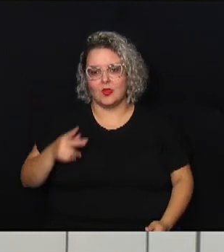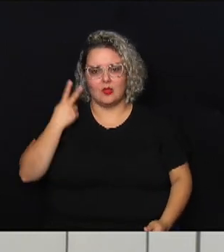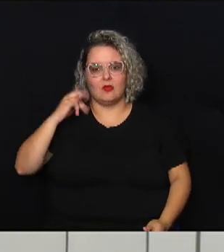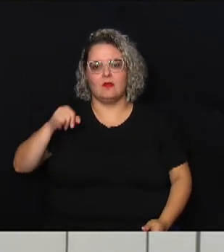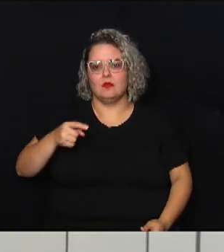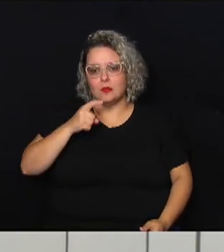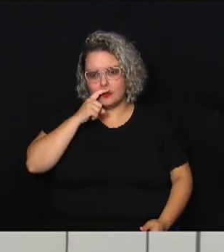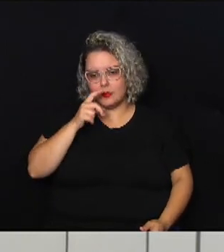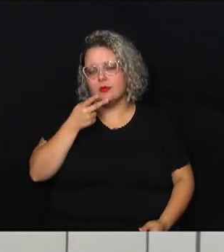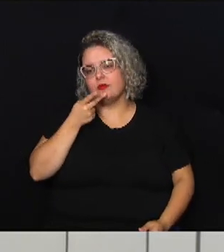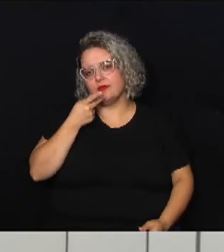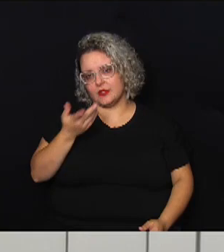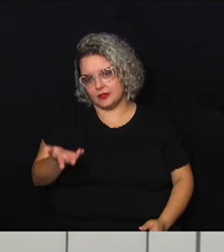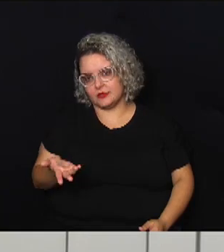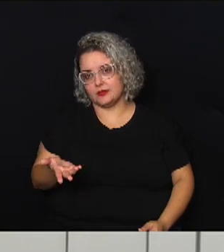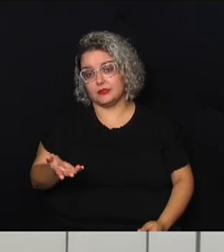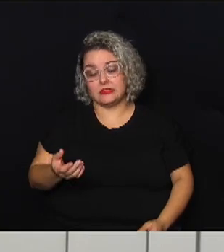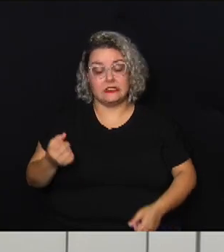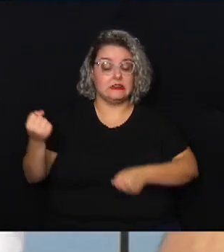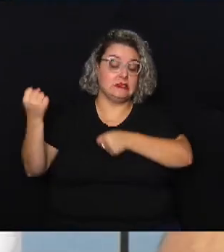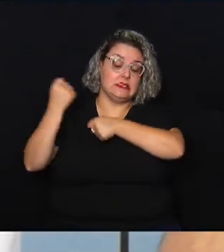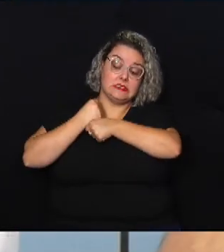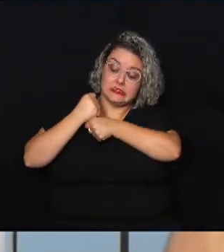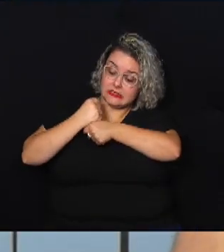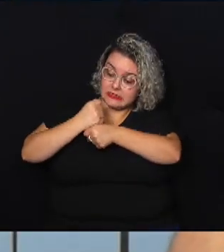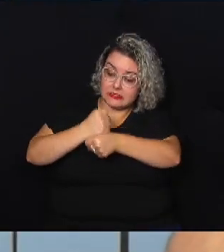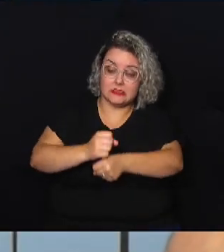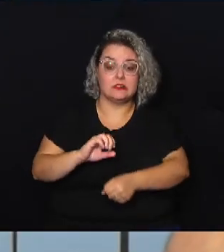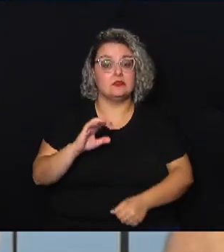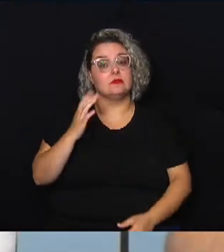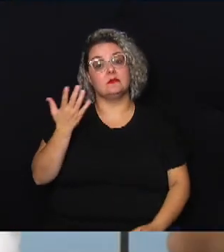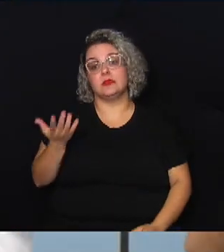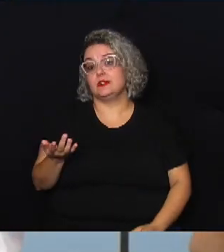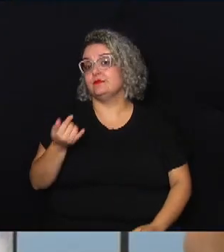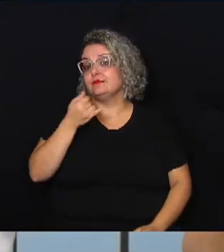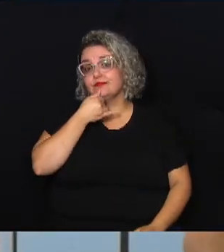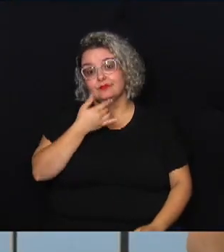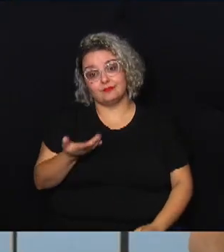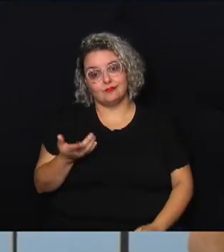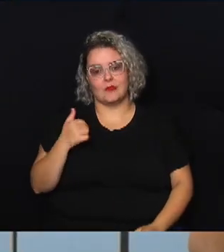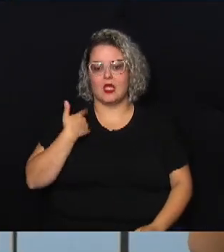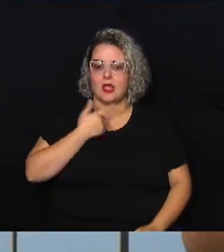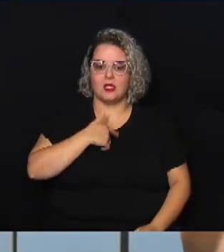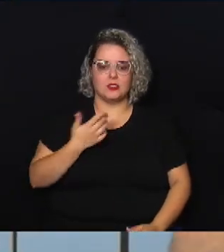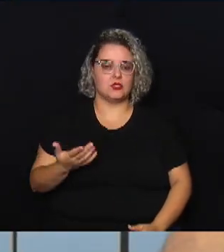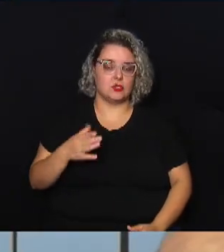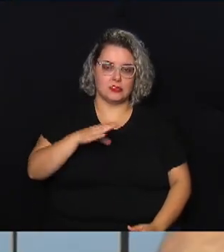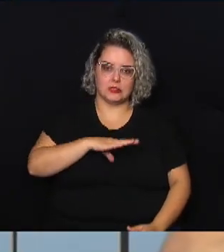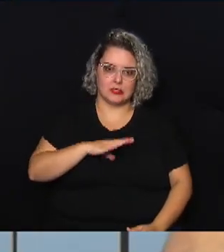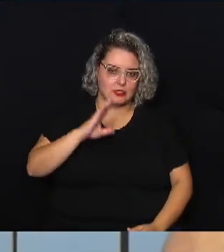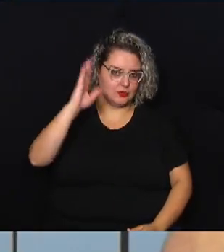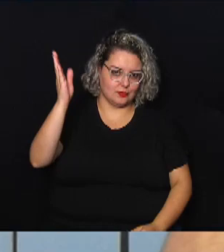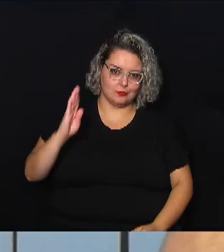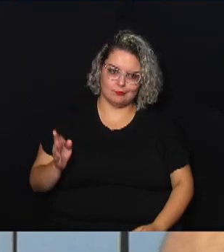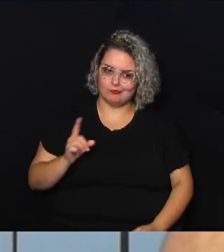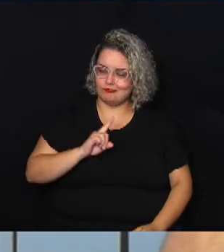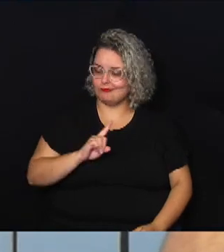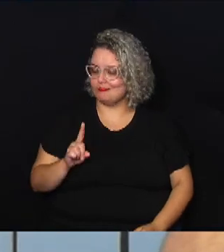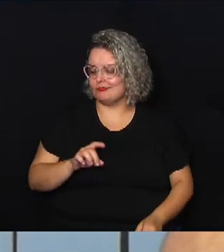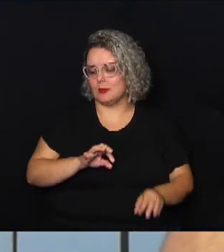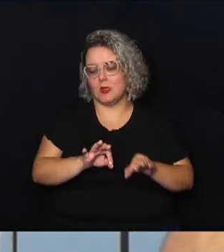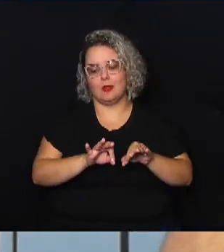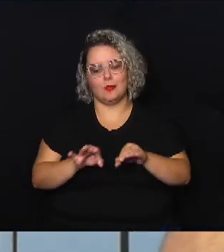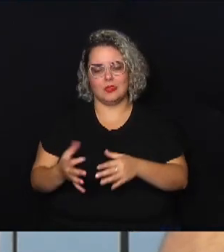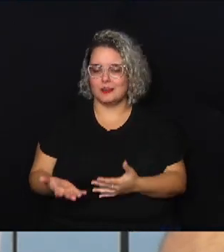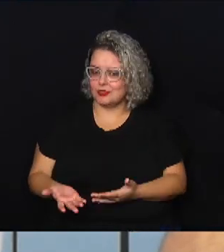acabou falando aqui anos que isso vem acontecendo infelizmente as nossas cidades brasileiras não são planejadas elas